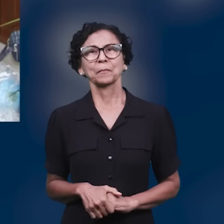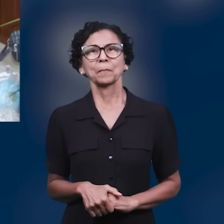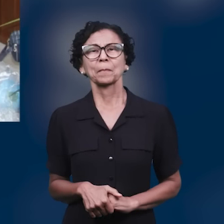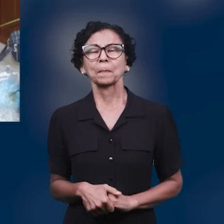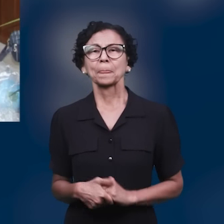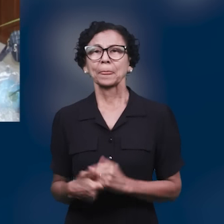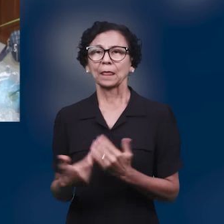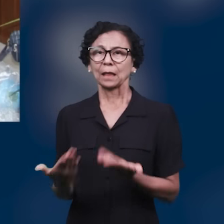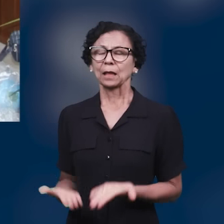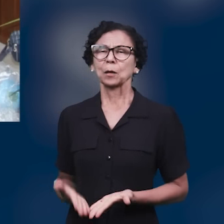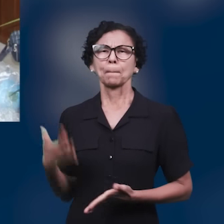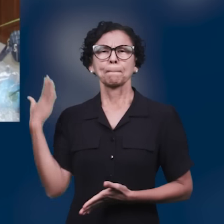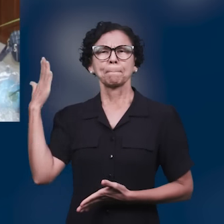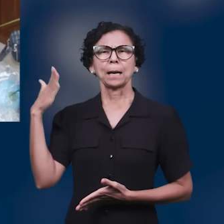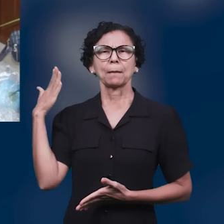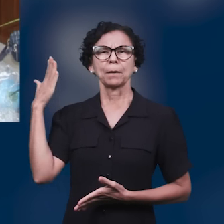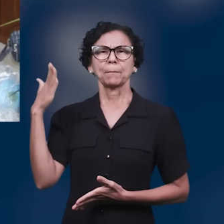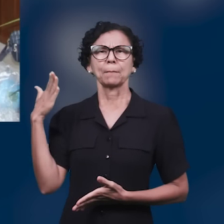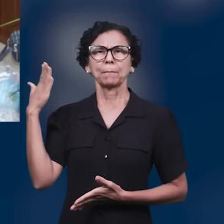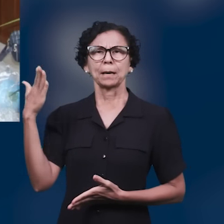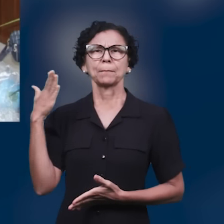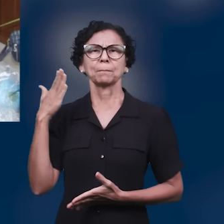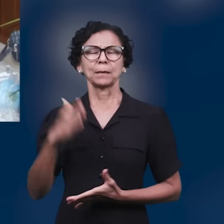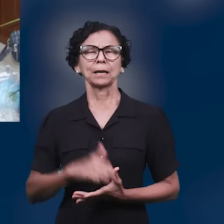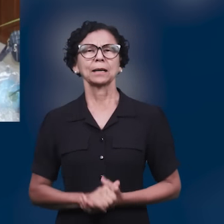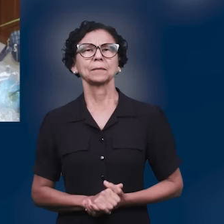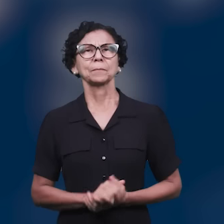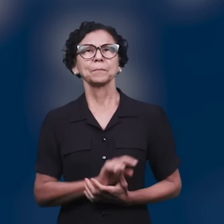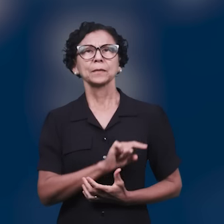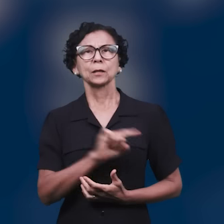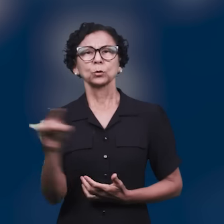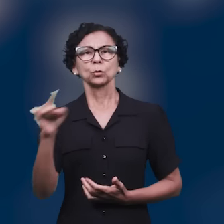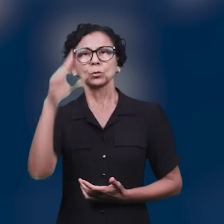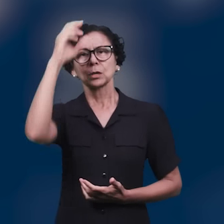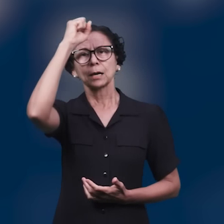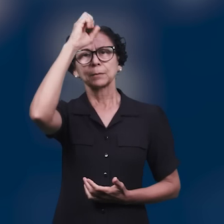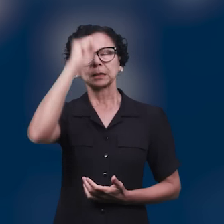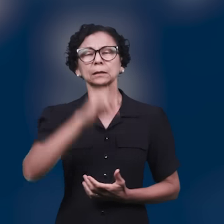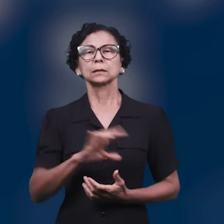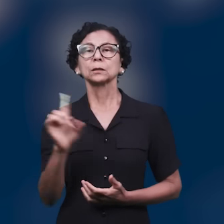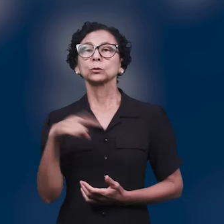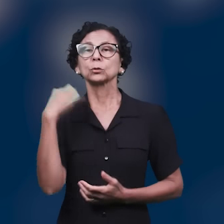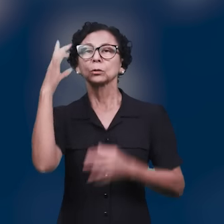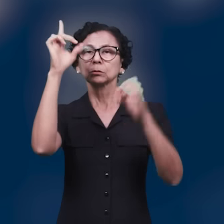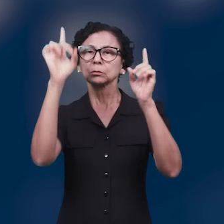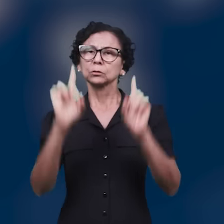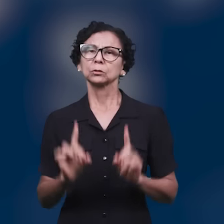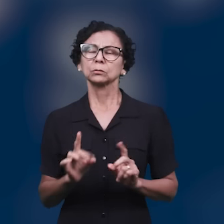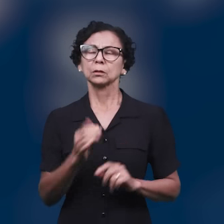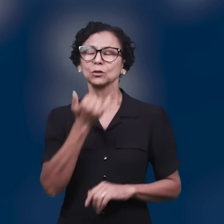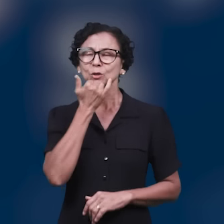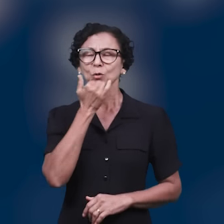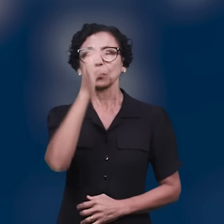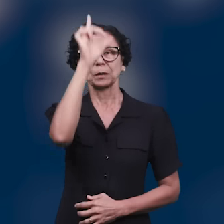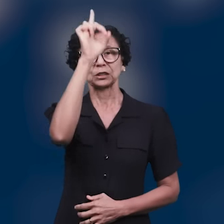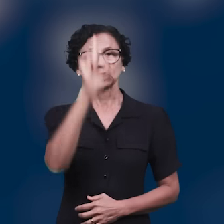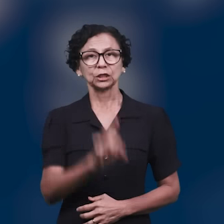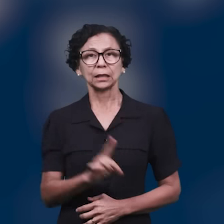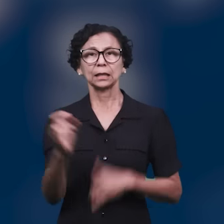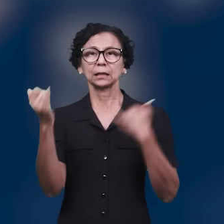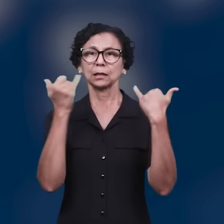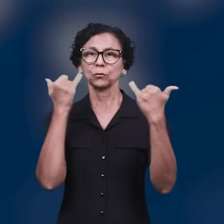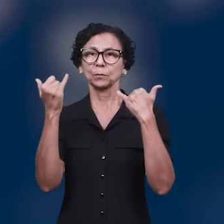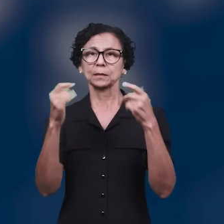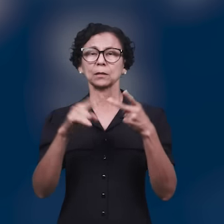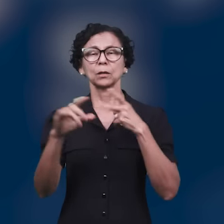Através das palestras e dinâmicas, os irmãos puderam aprender que todos têm o direito ao mesmo espaço físico, informação,